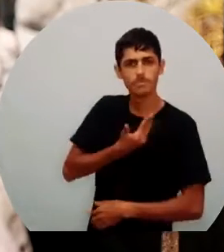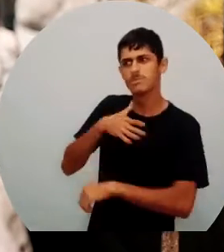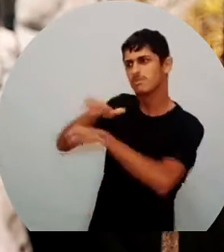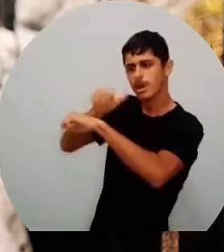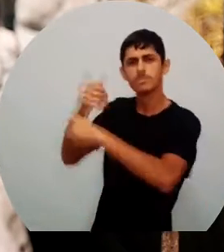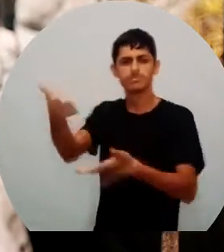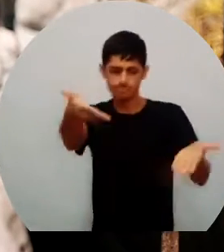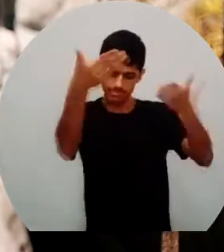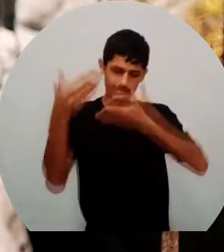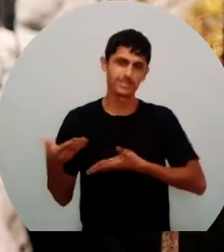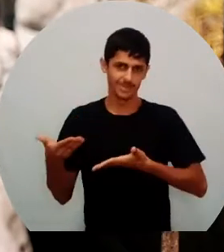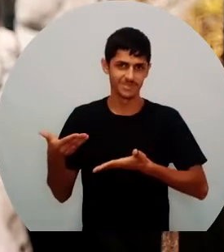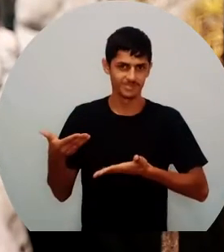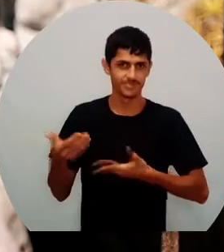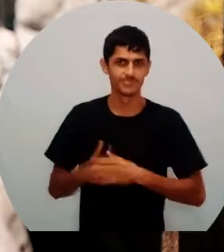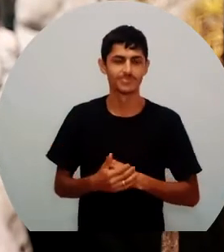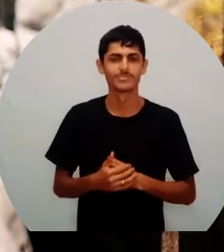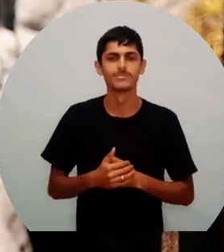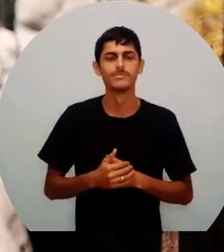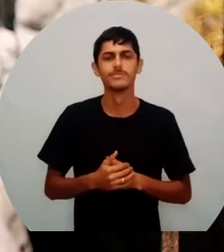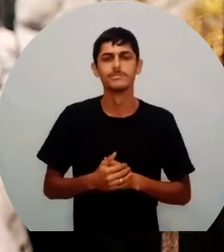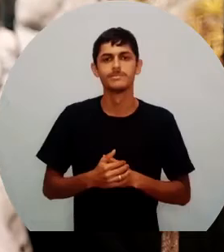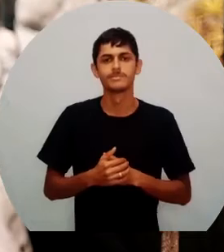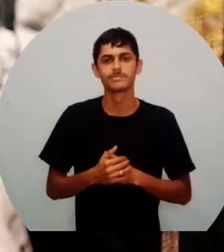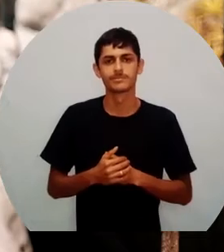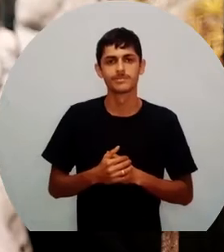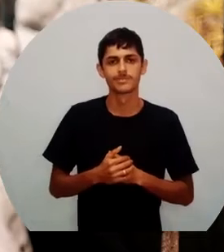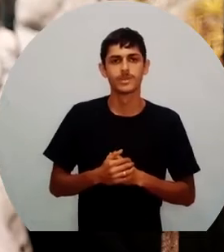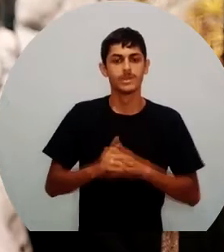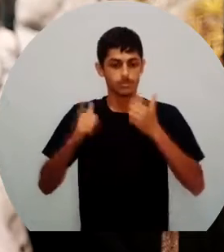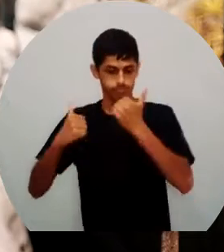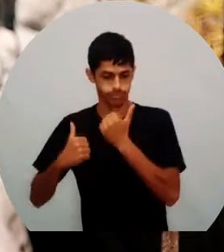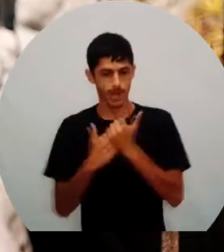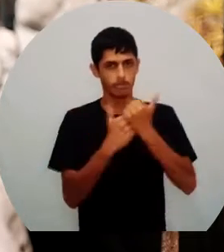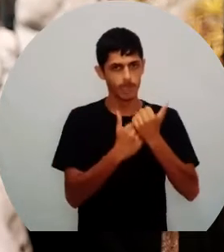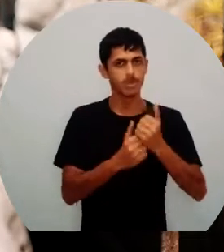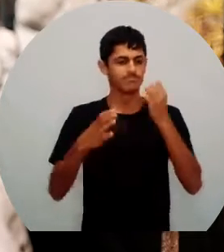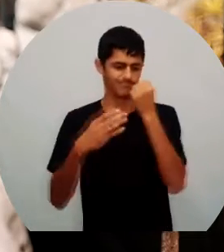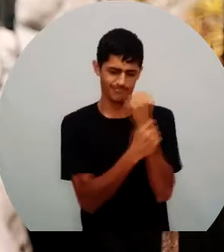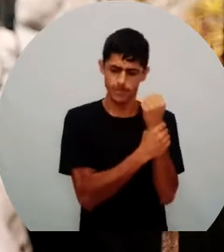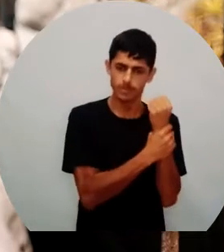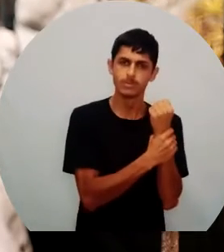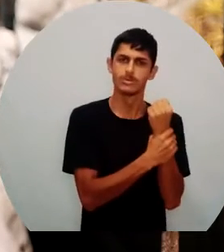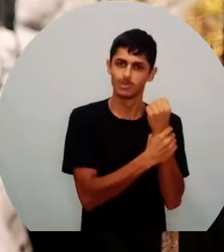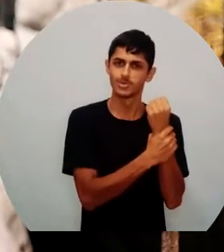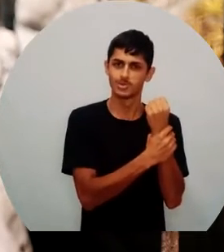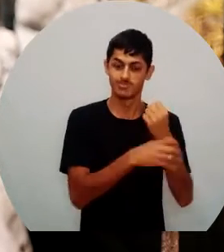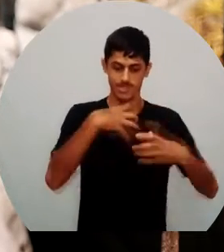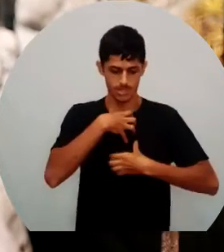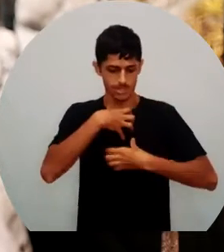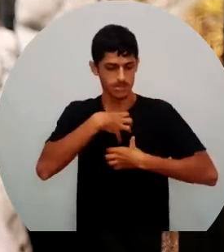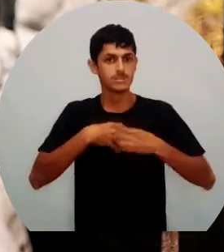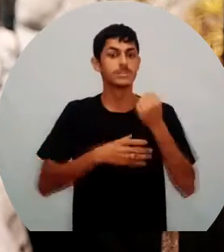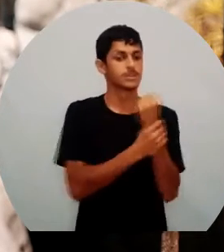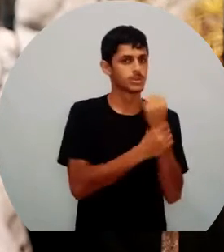que haja exploração turística e para o seu auxílio, para que você possa subir com segurança, subir com